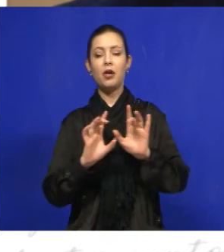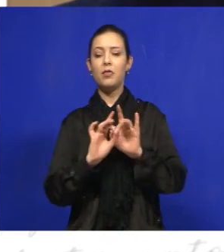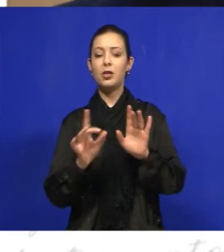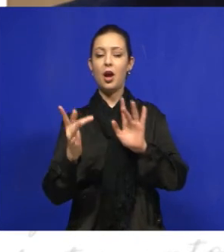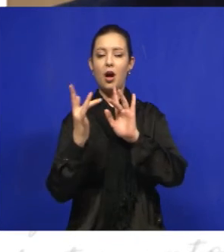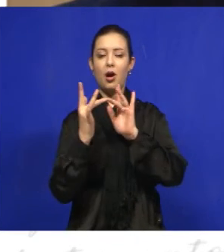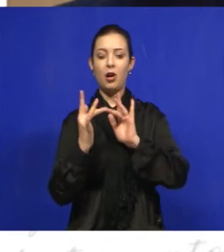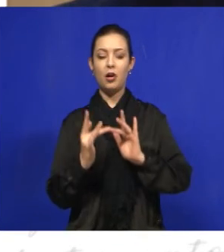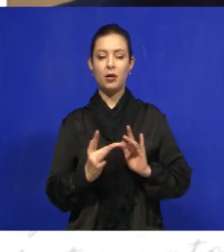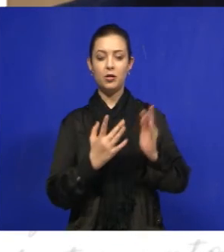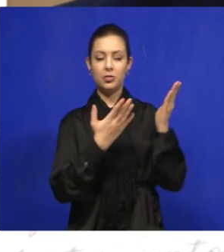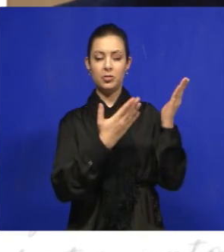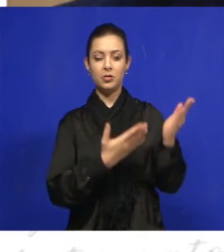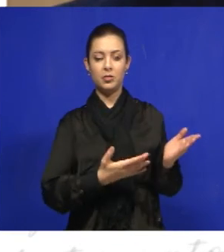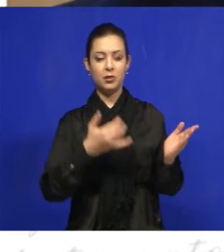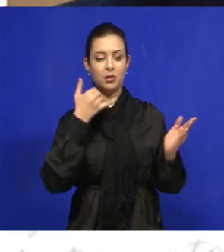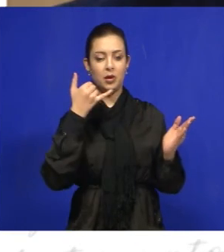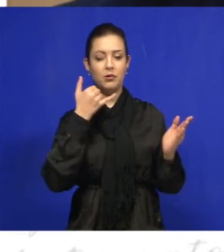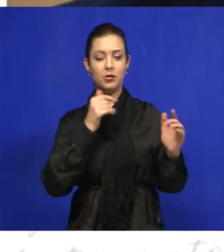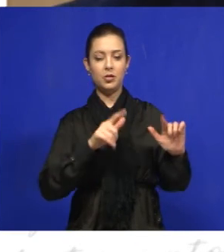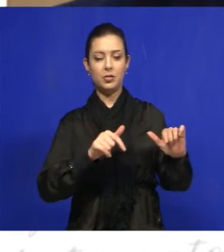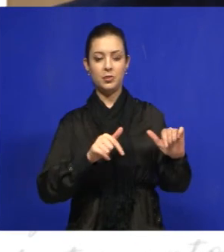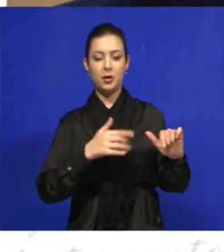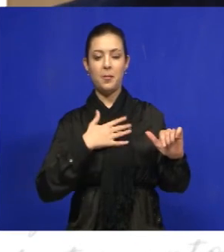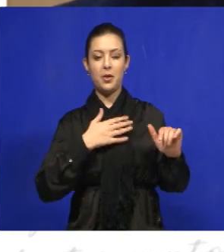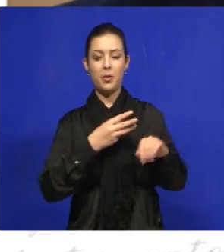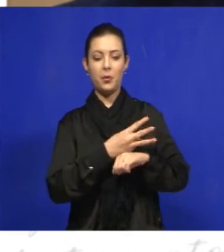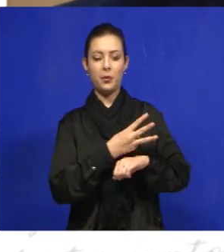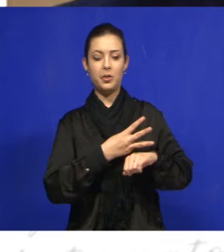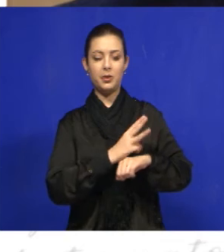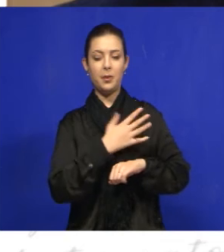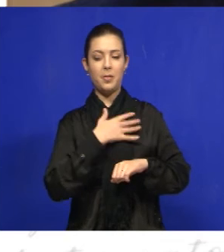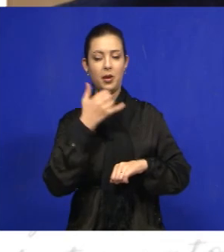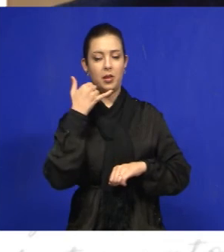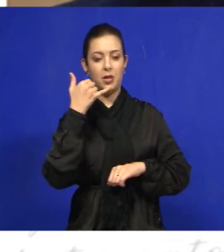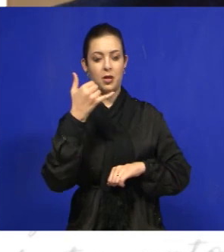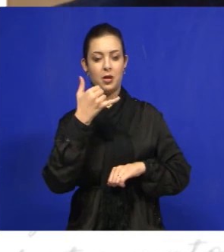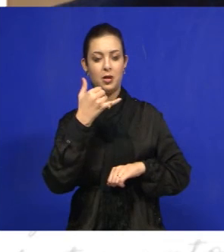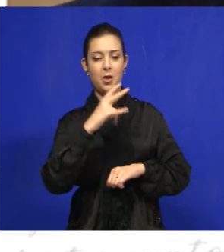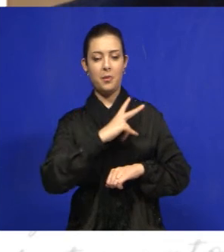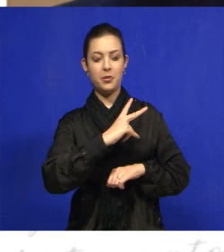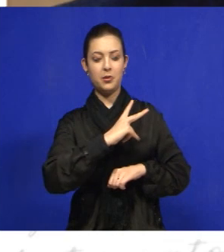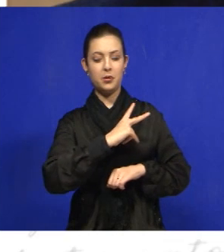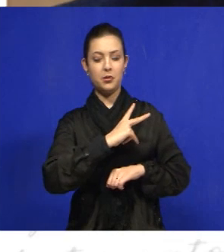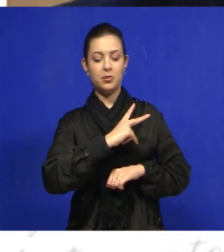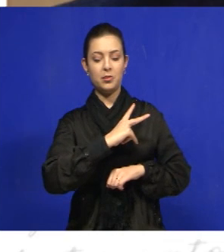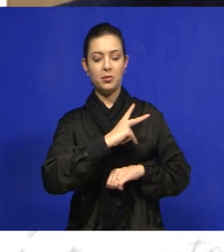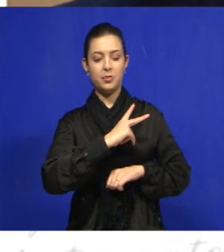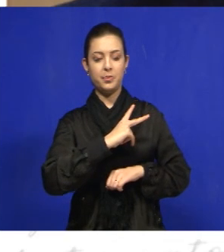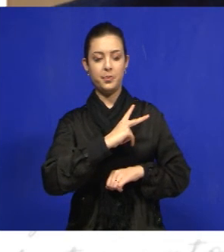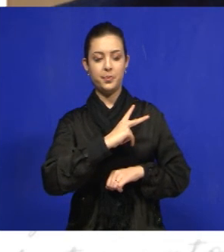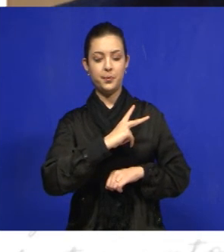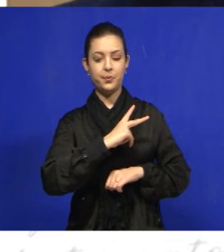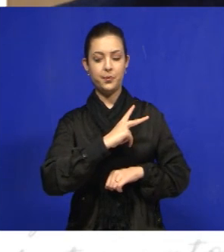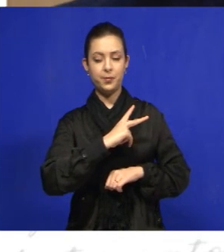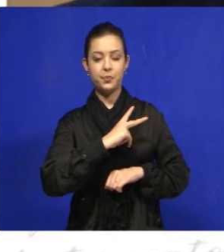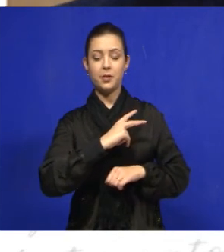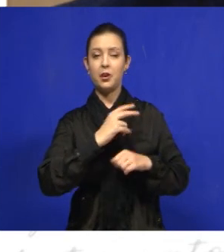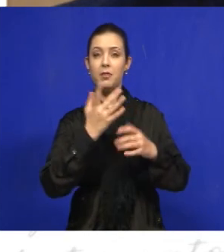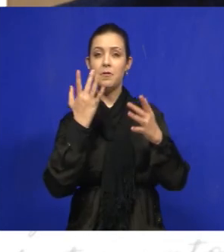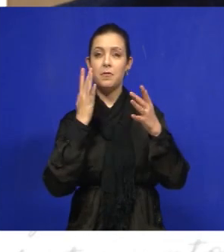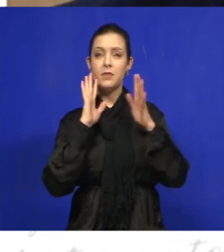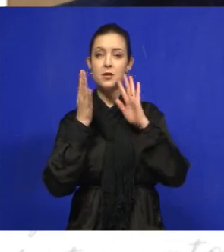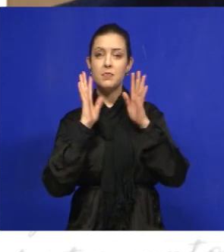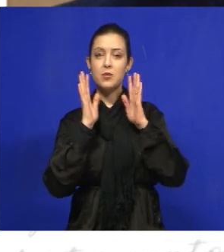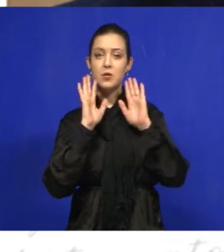Ficam aí os nossos contatos, telefone do gabinete, o meu WhatsApp, o meu telefone pessoal, a nossa página